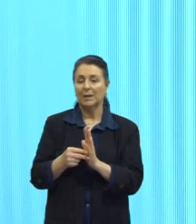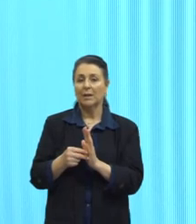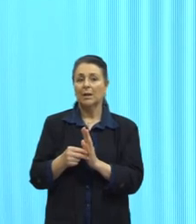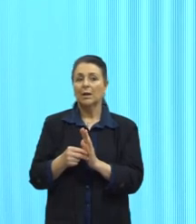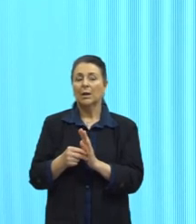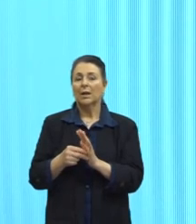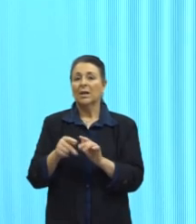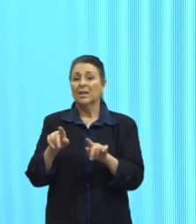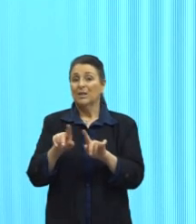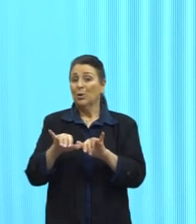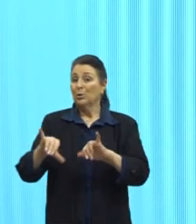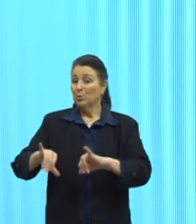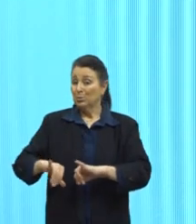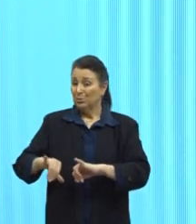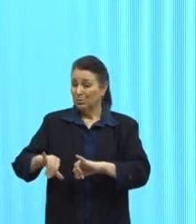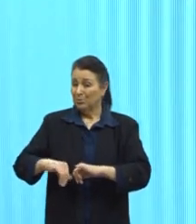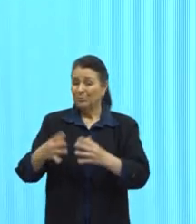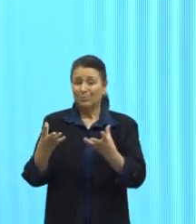sofrendo aí bastante,